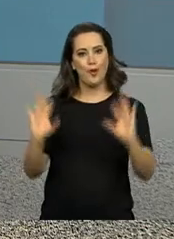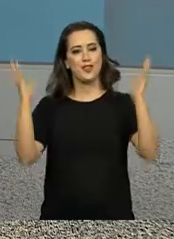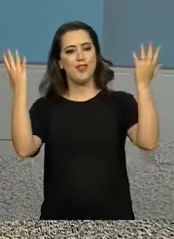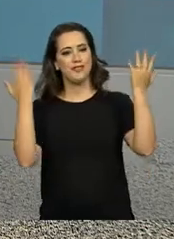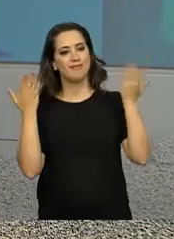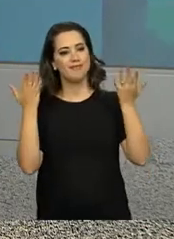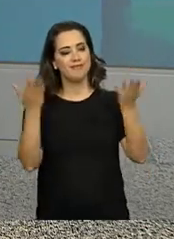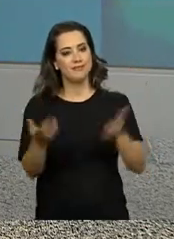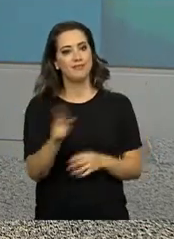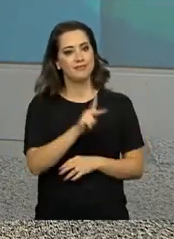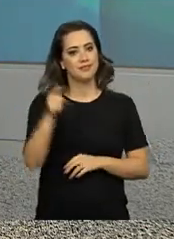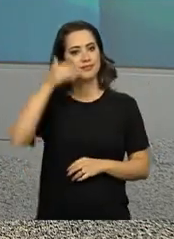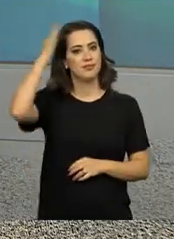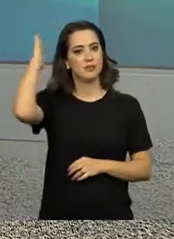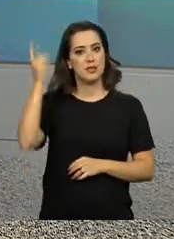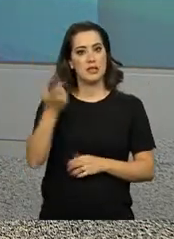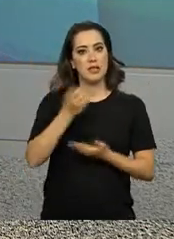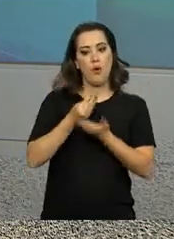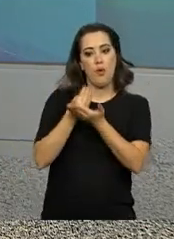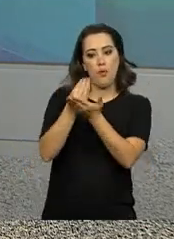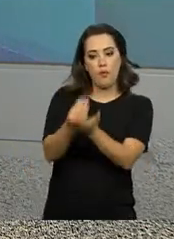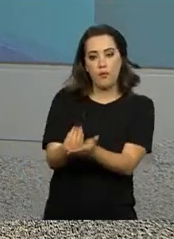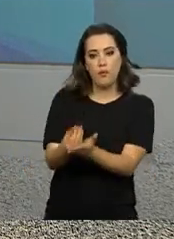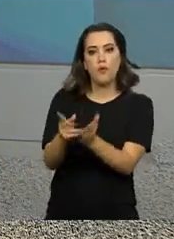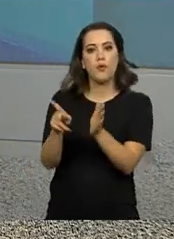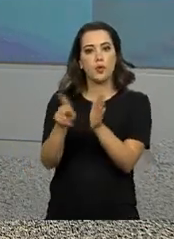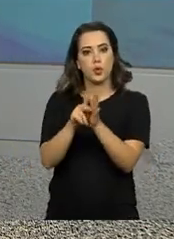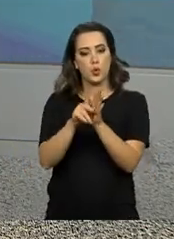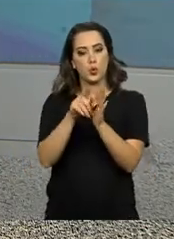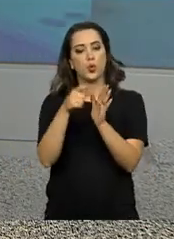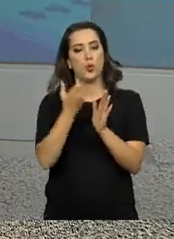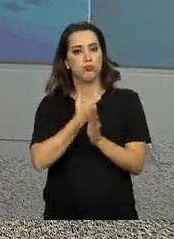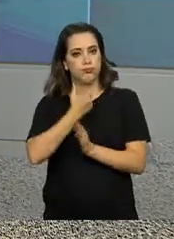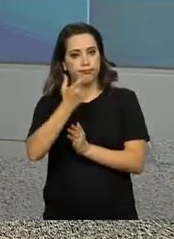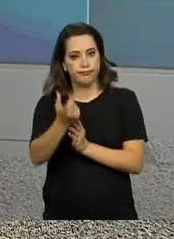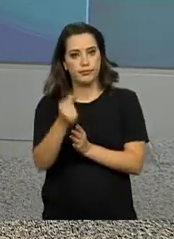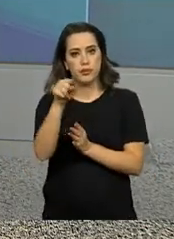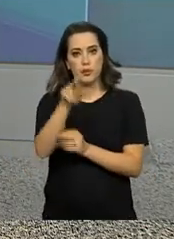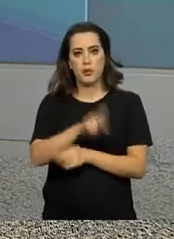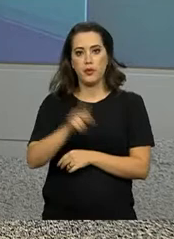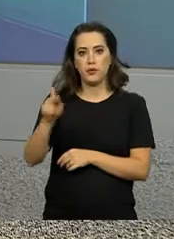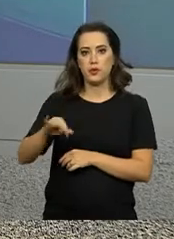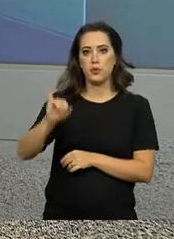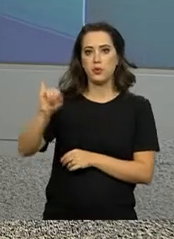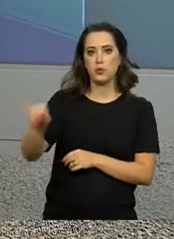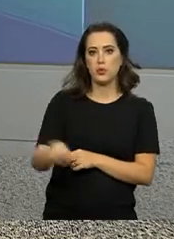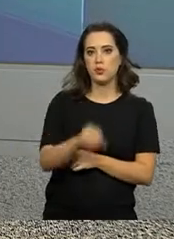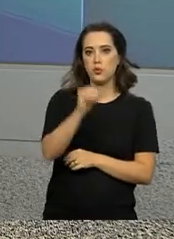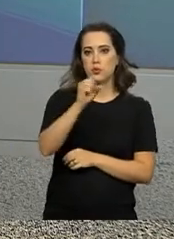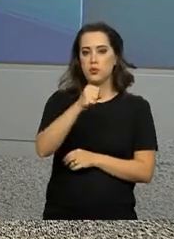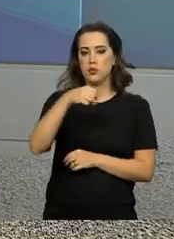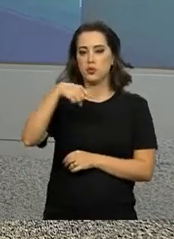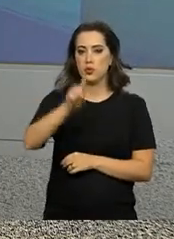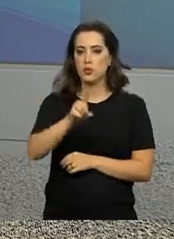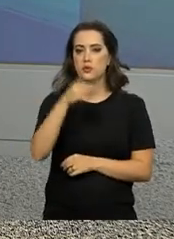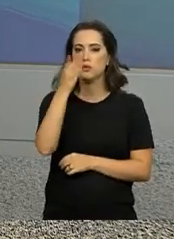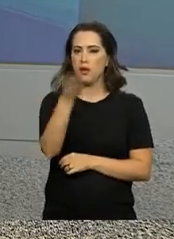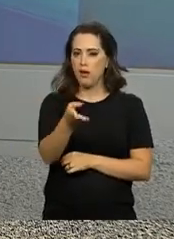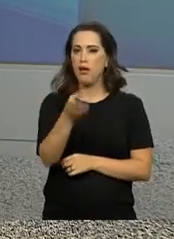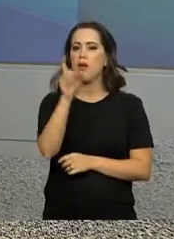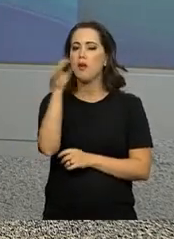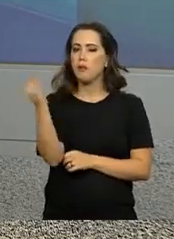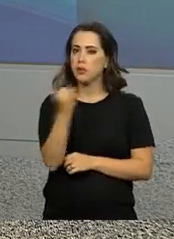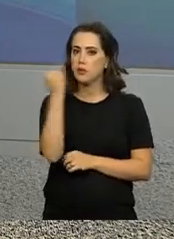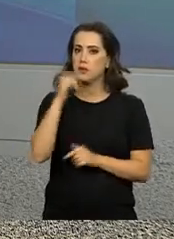Michel Temer entregou a comenda da Ordem Nacional do Cruzeiro do Sul para o professor José Gomes Canotilho. O trabalho desse jurista